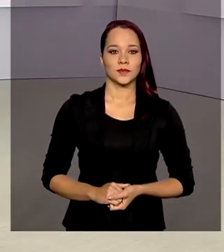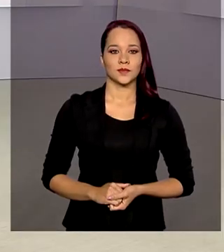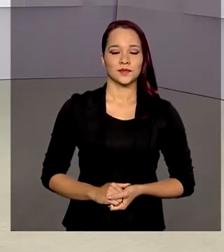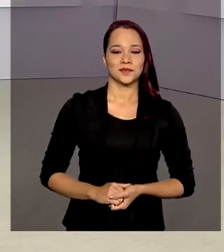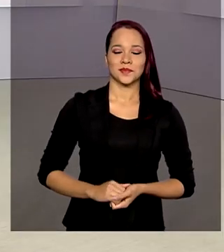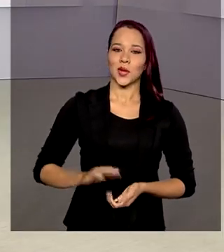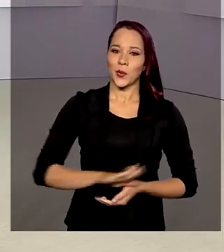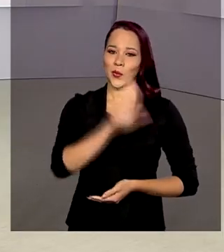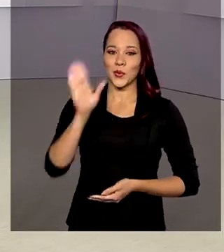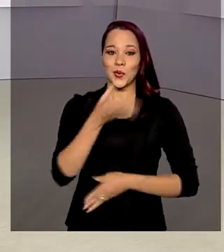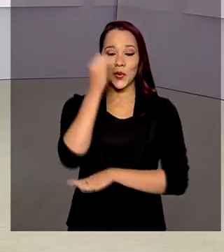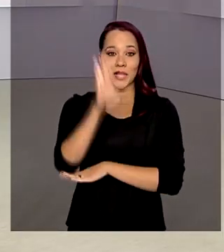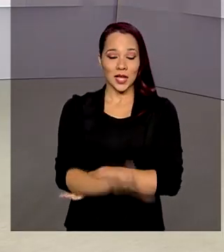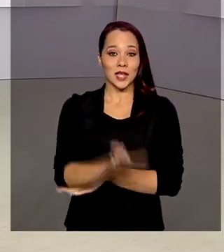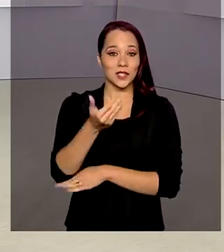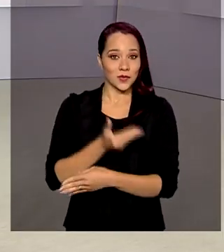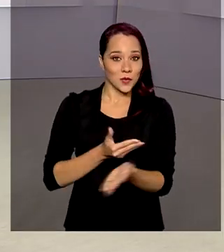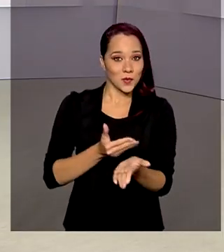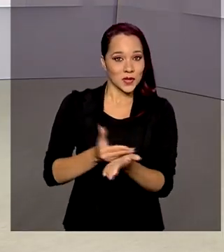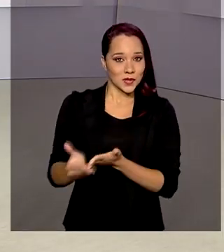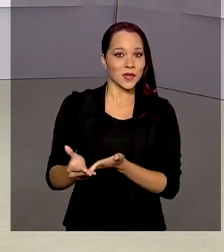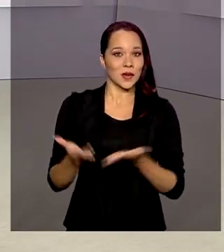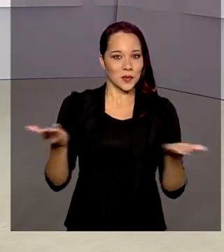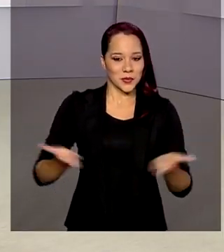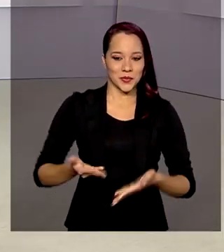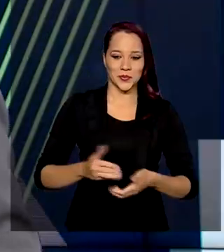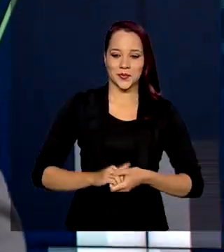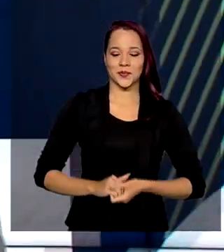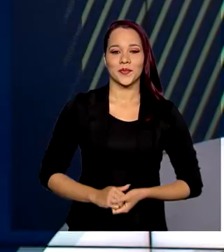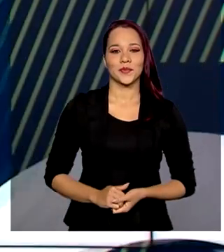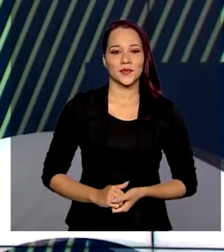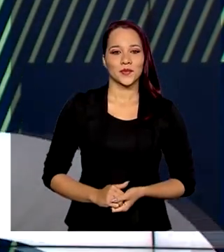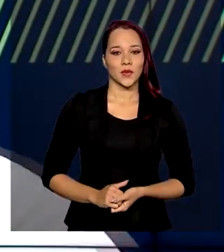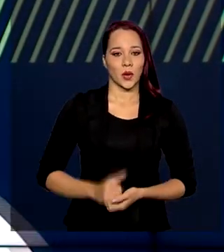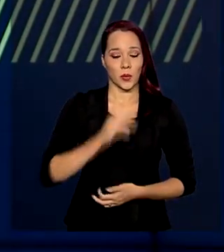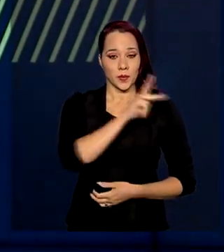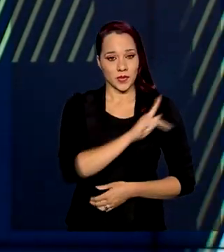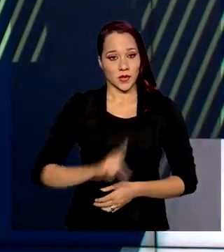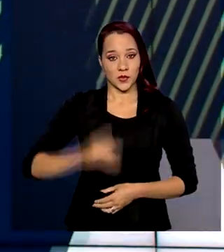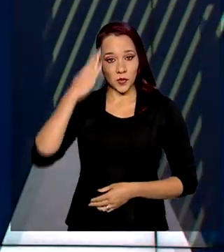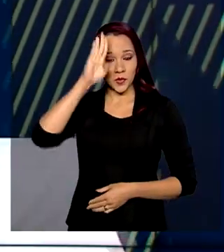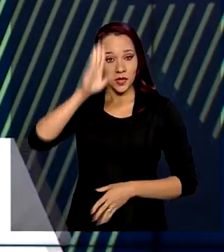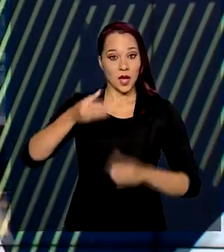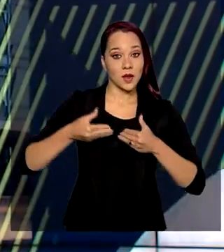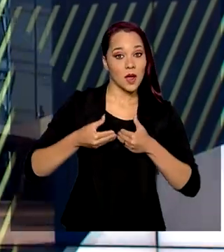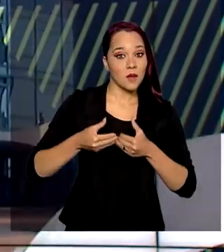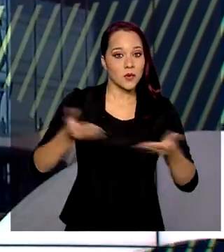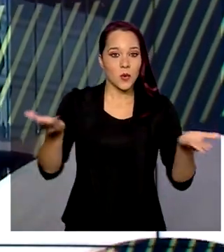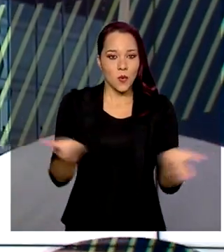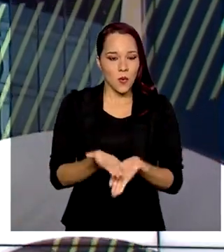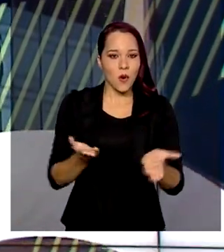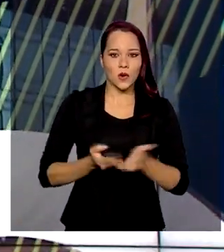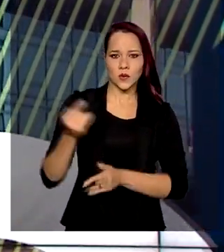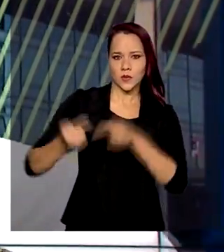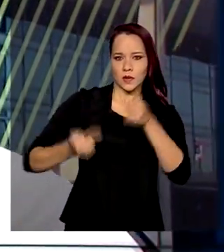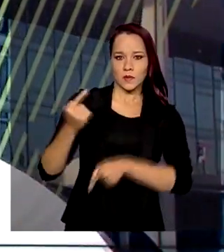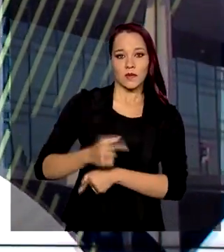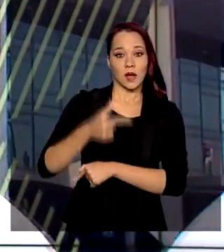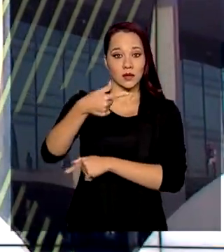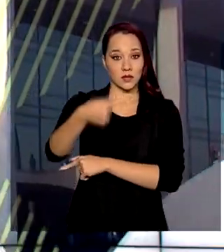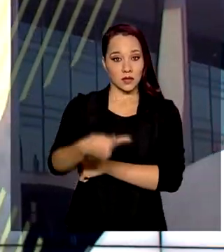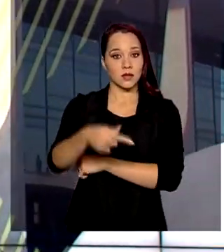Olá, boa tarde. Estamos de volta com o Governo Agora. O presidente Jair Bolsonaro abriu hoje os debates da